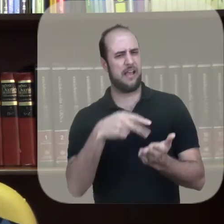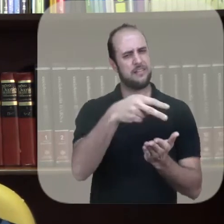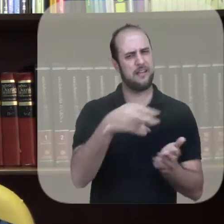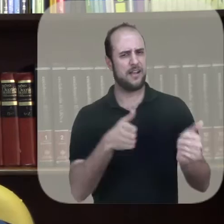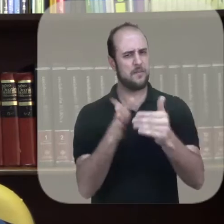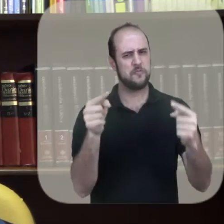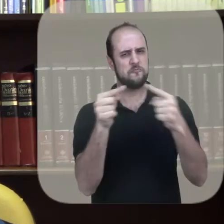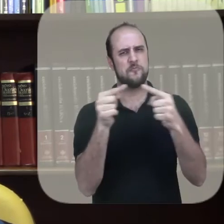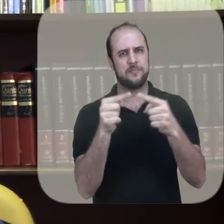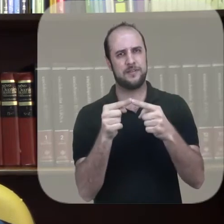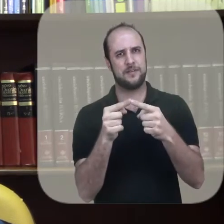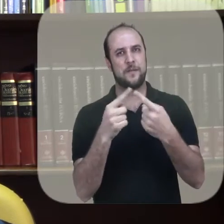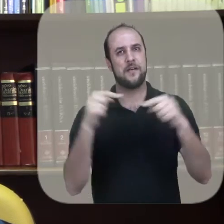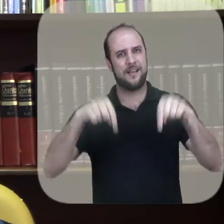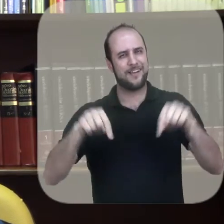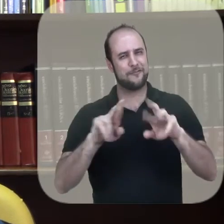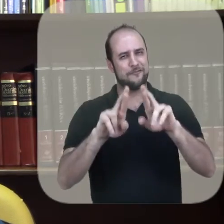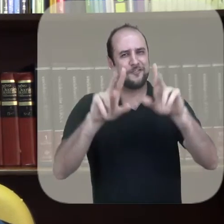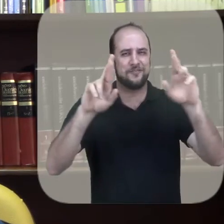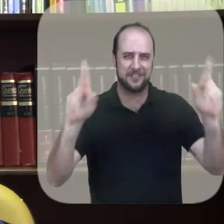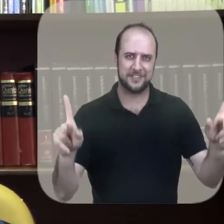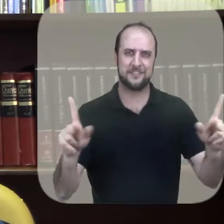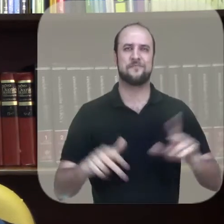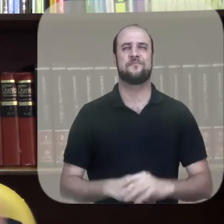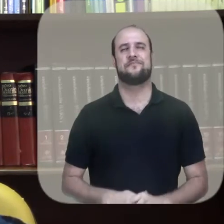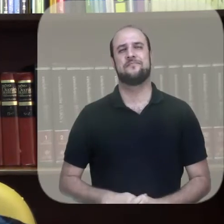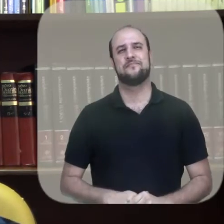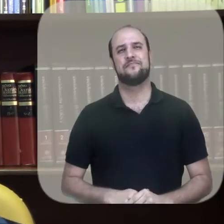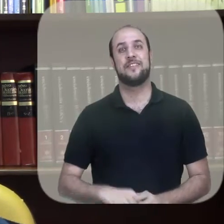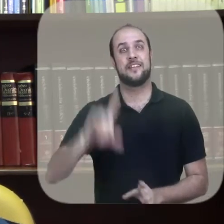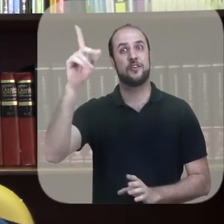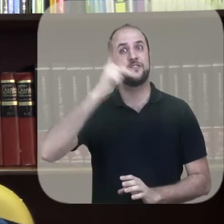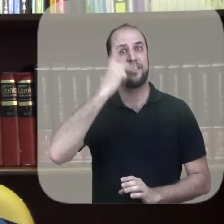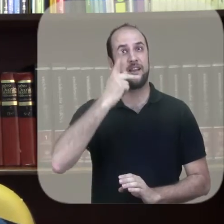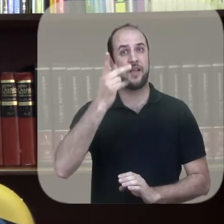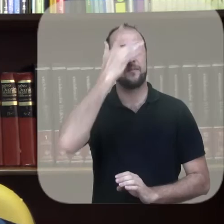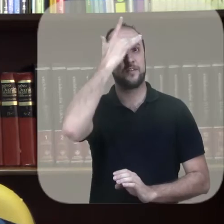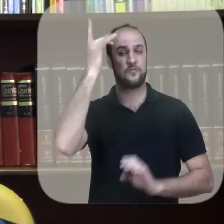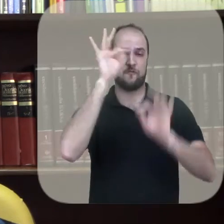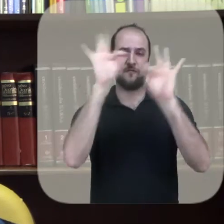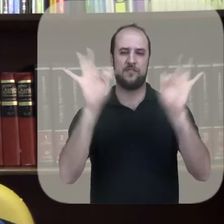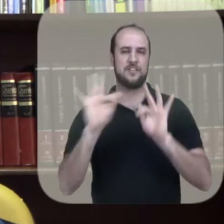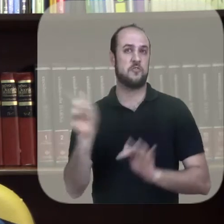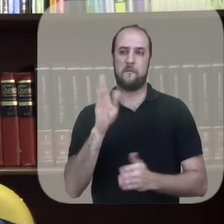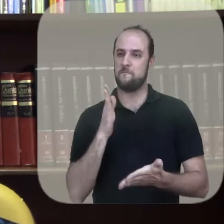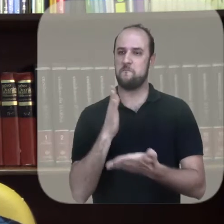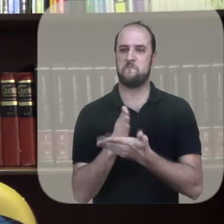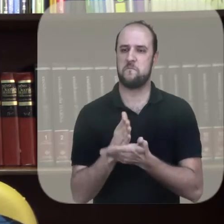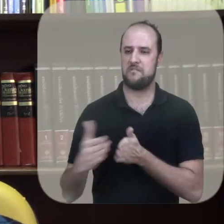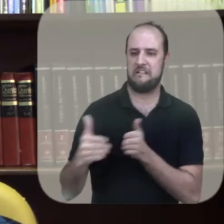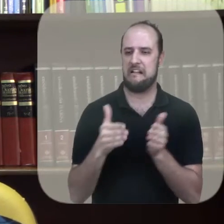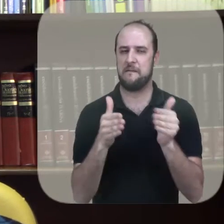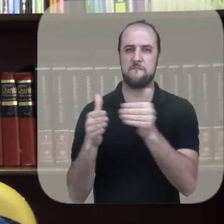lógica, esperaríamos que a expressão caminho aparecesse ligada ao verbo andar, mas não. Deus diz que o homem bem-aventurado não se